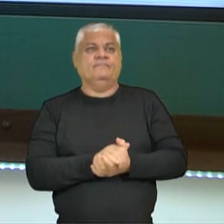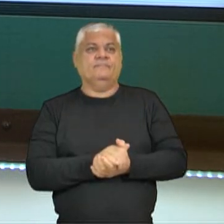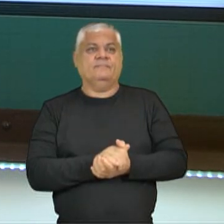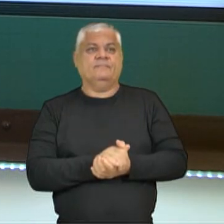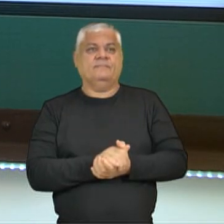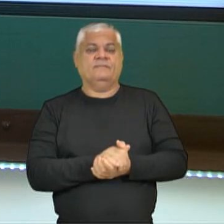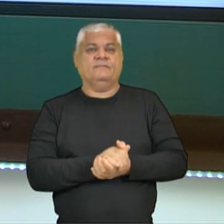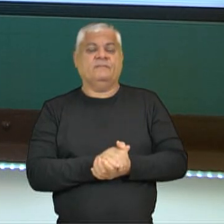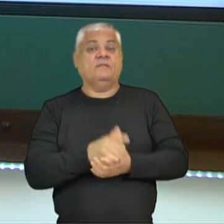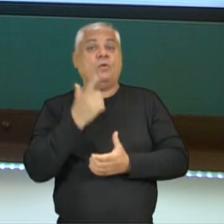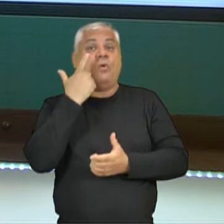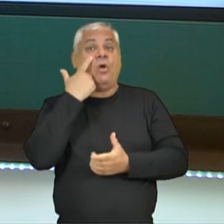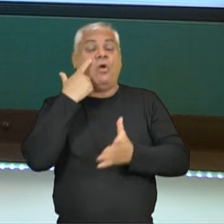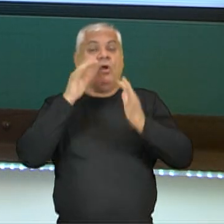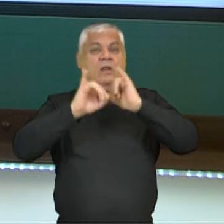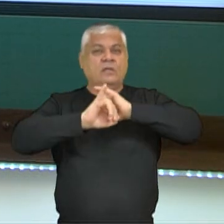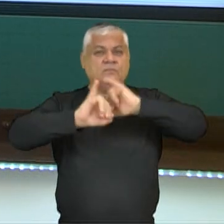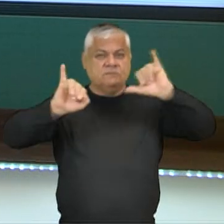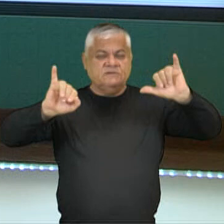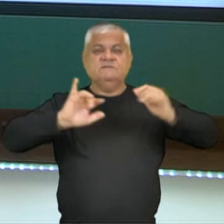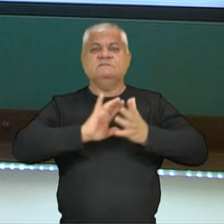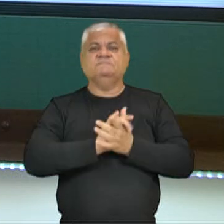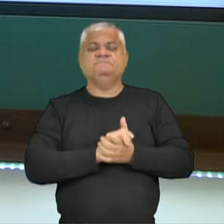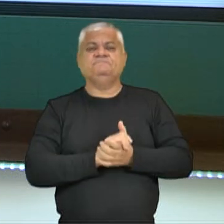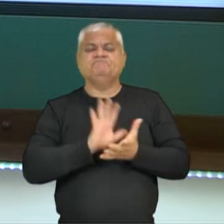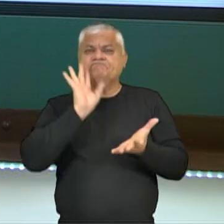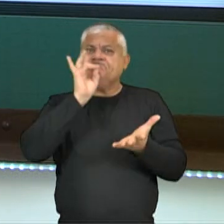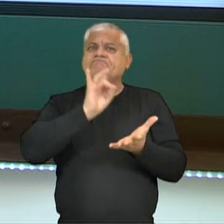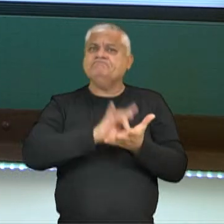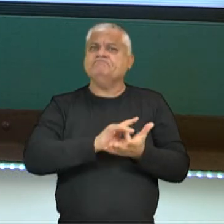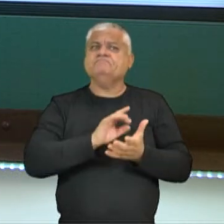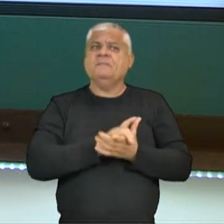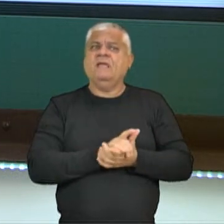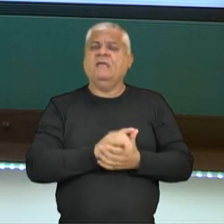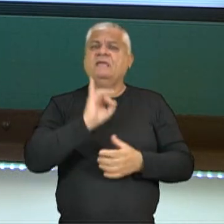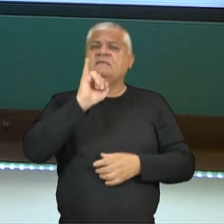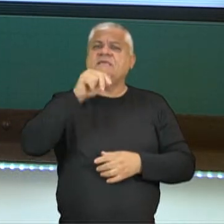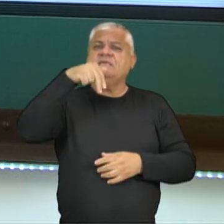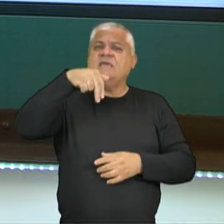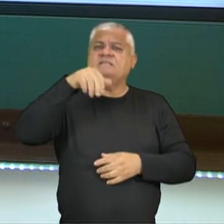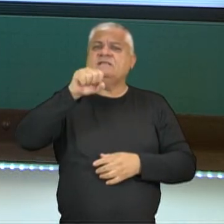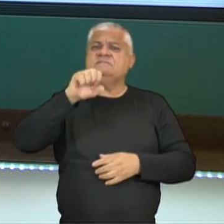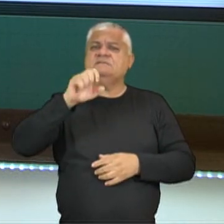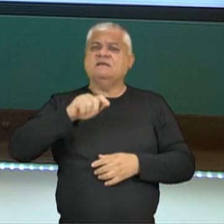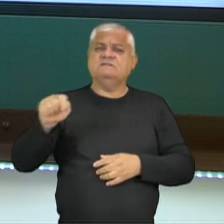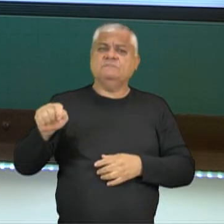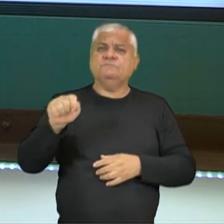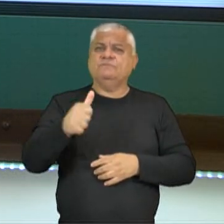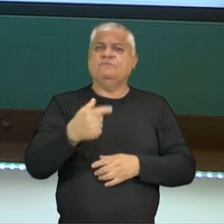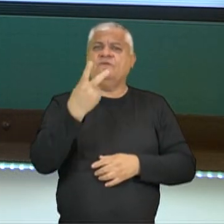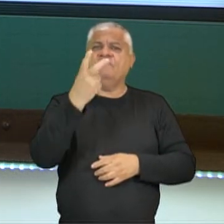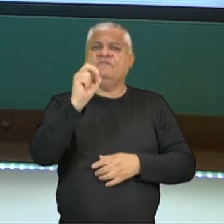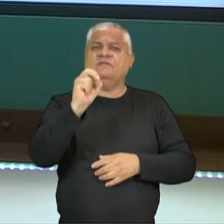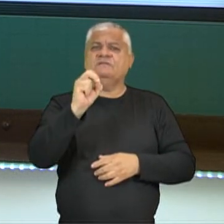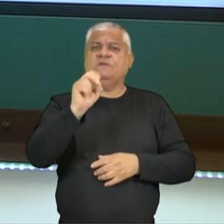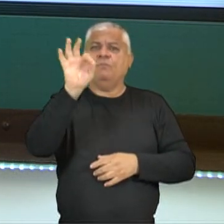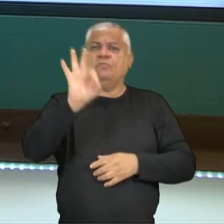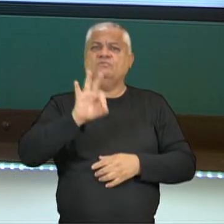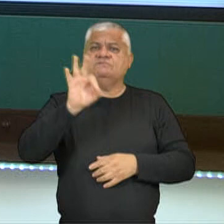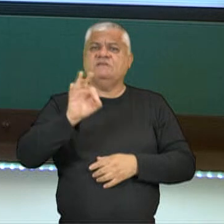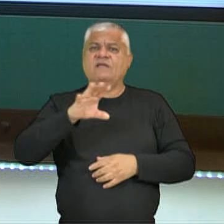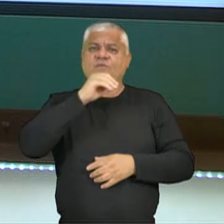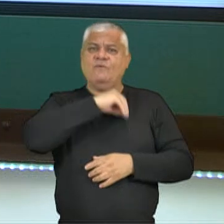joia. Então, presta atenção aqui nessa notícia. Olha só, confirmado. O INSS anuncia aumento de 25% aí a mais na